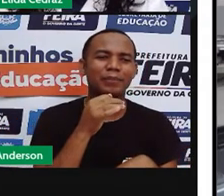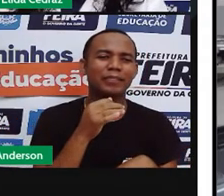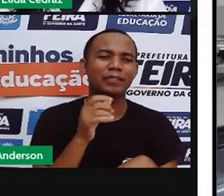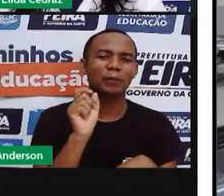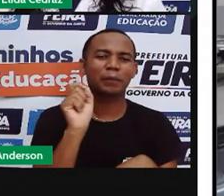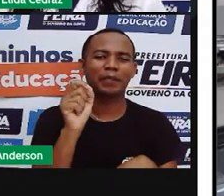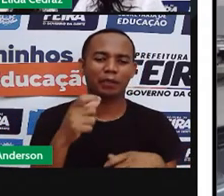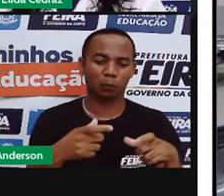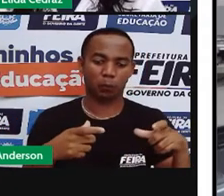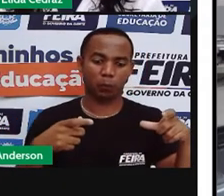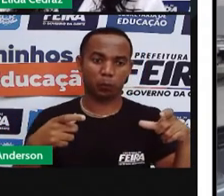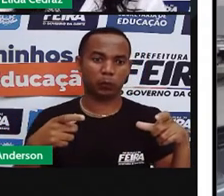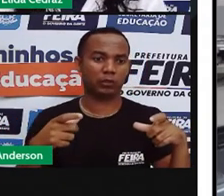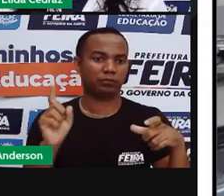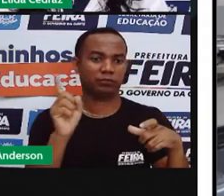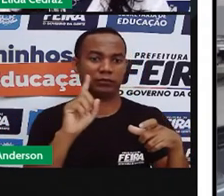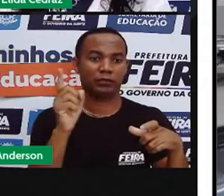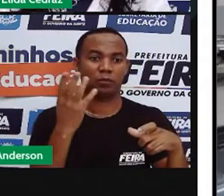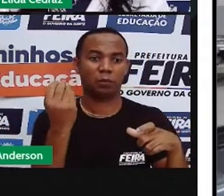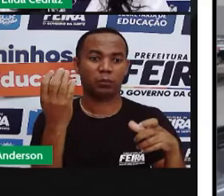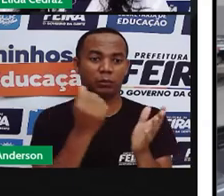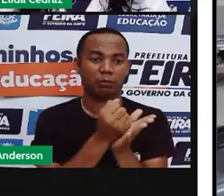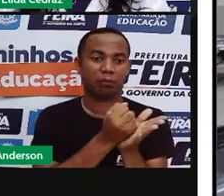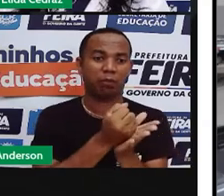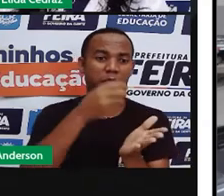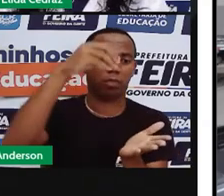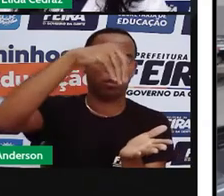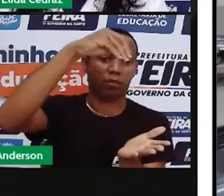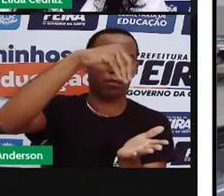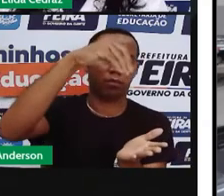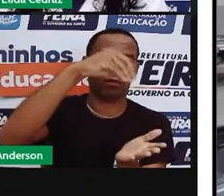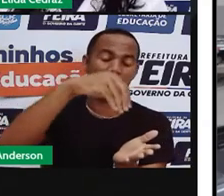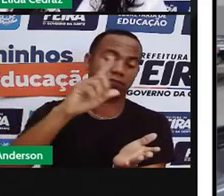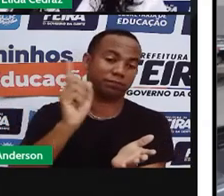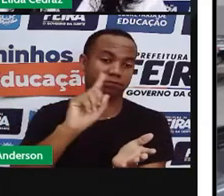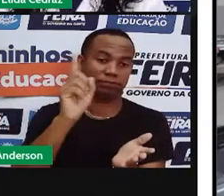grandes e, às vezes, não tem sabor nenhum.